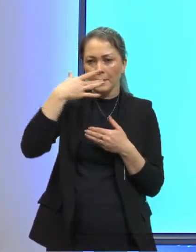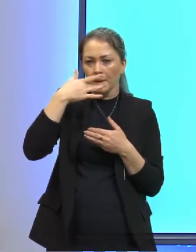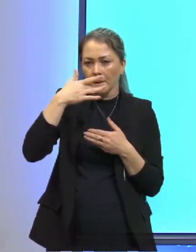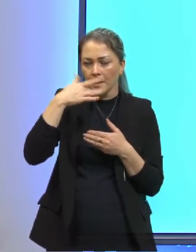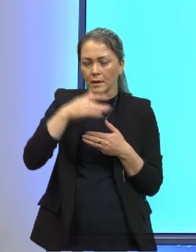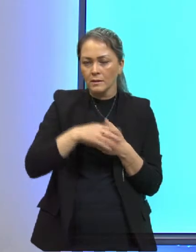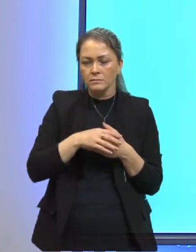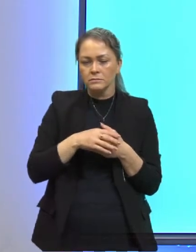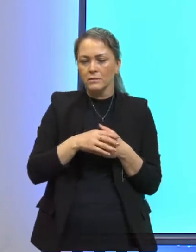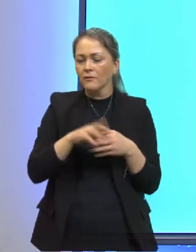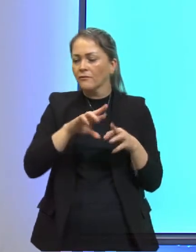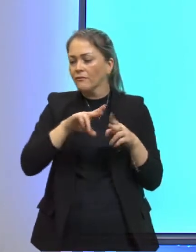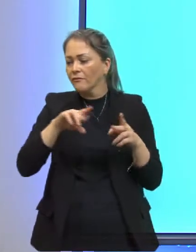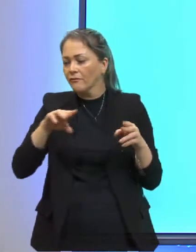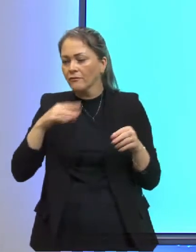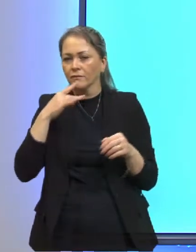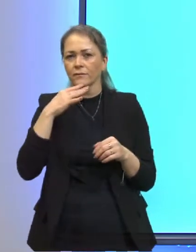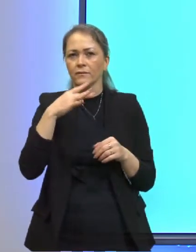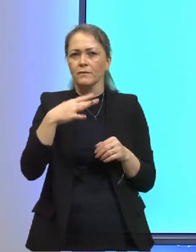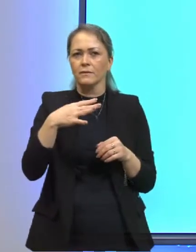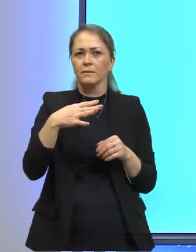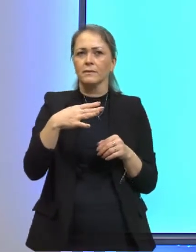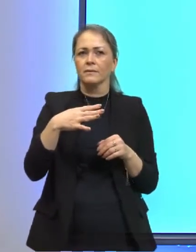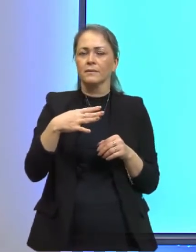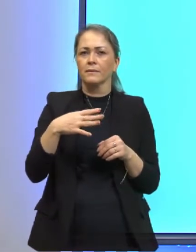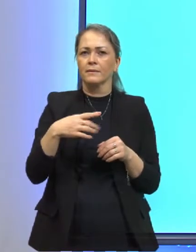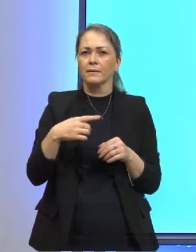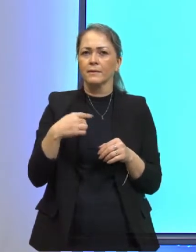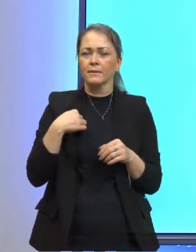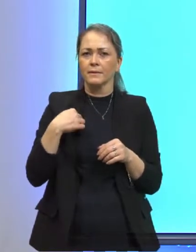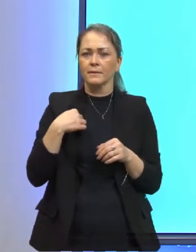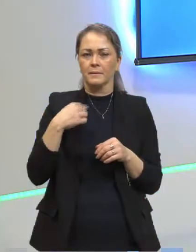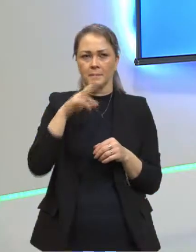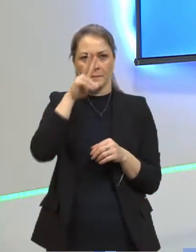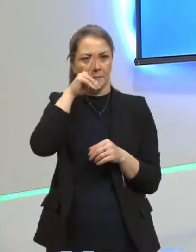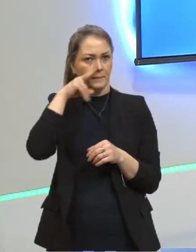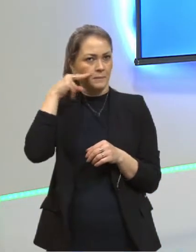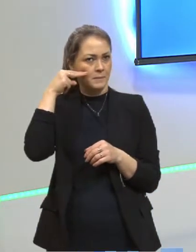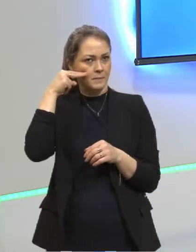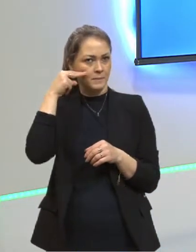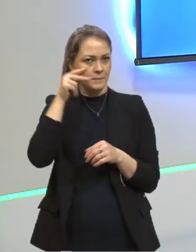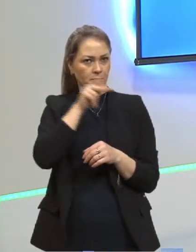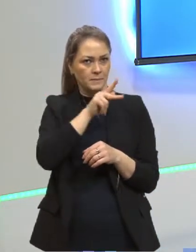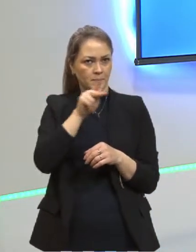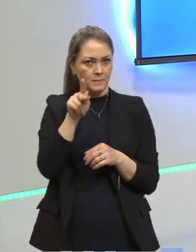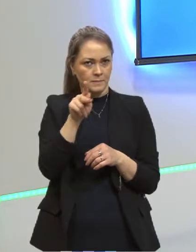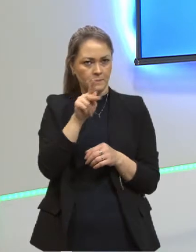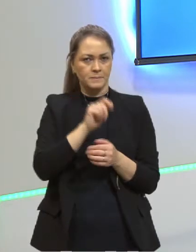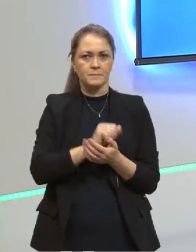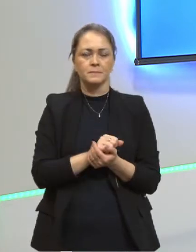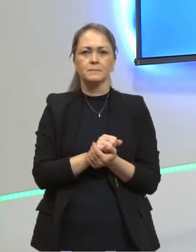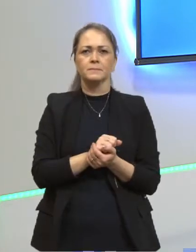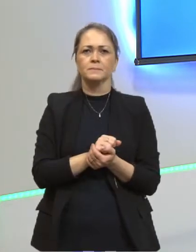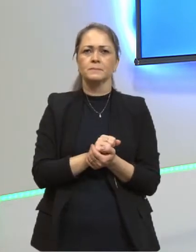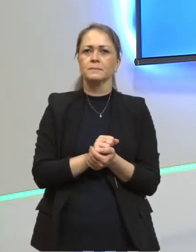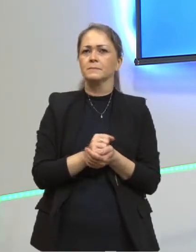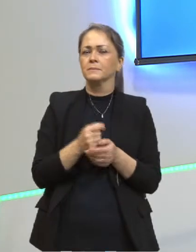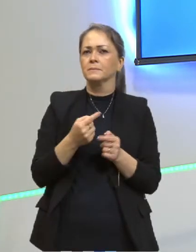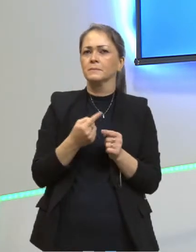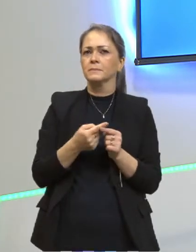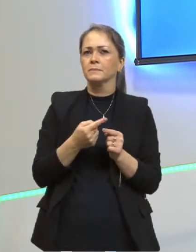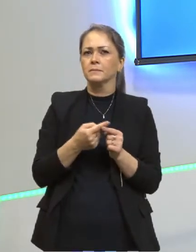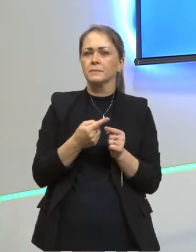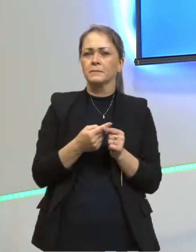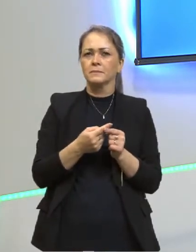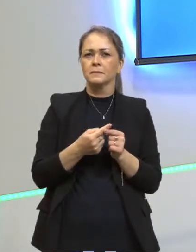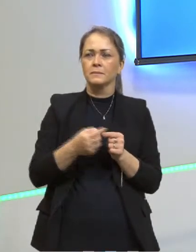várias cores. Então, essa camiseta aqui é amarela, que eu estou, ela é amarela, porque ela pega